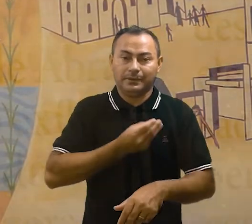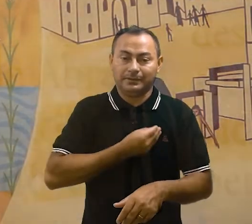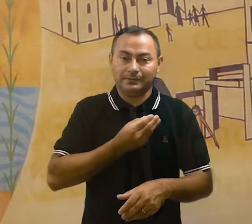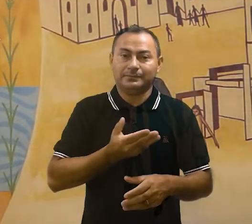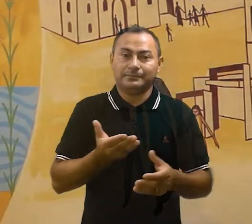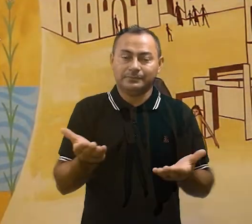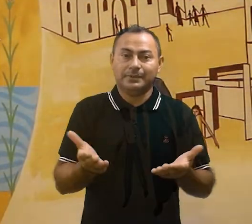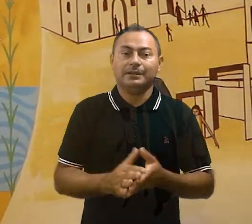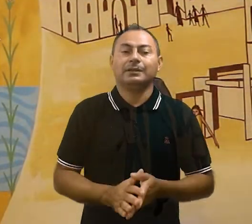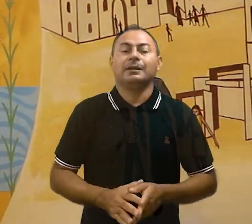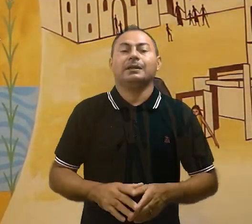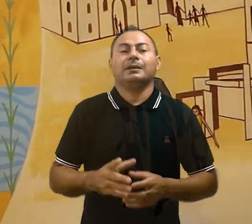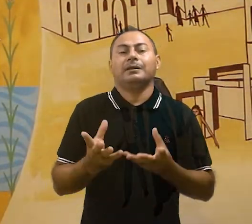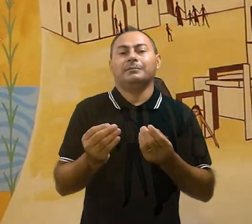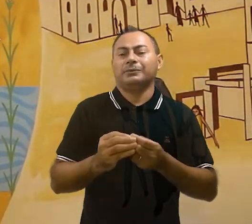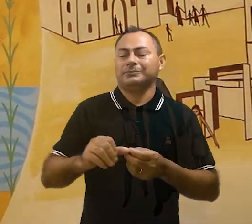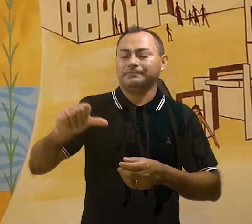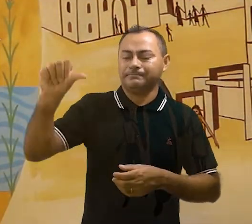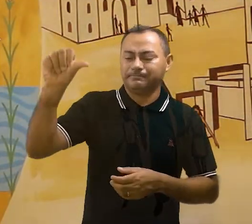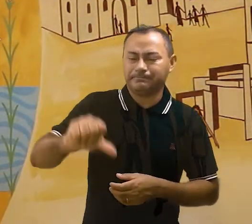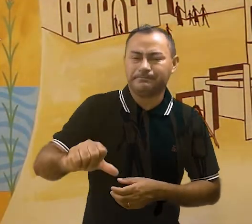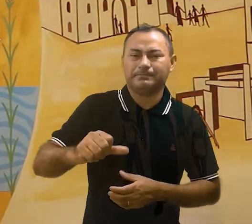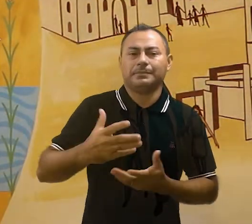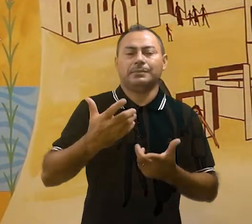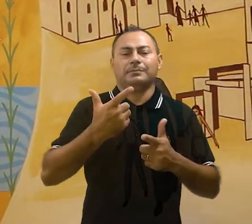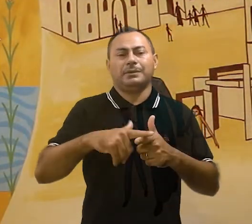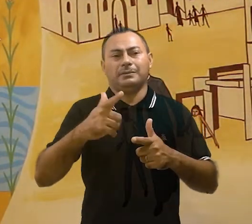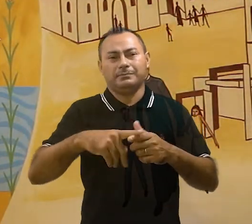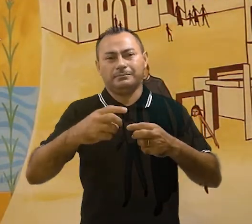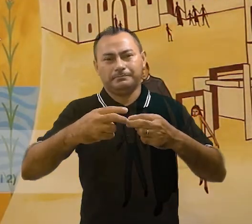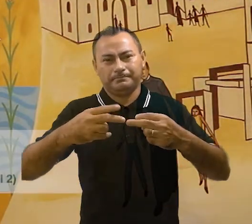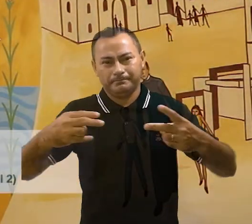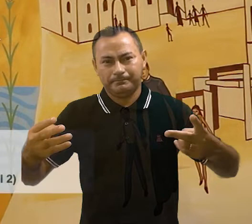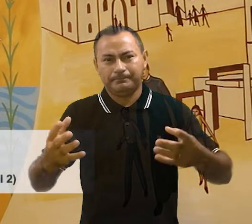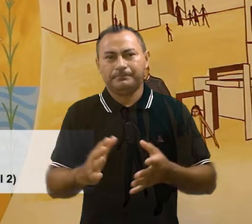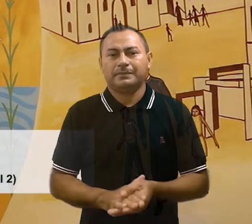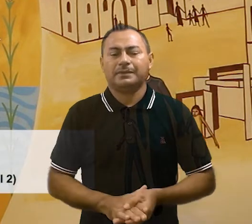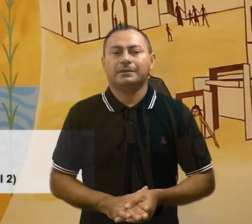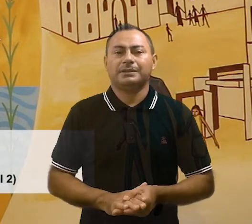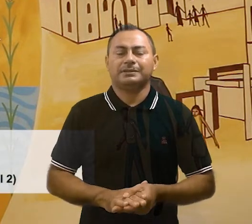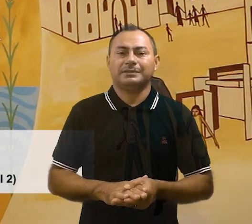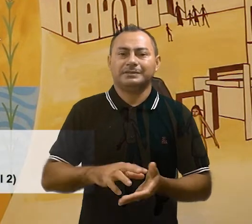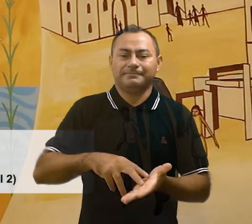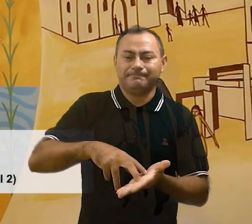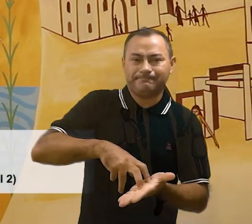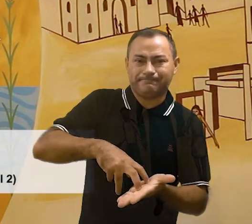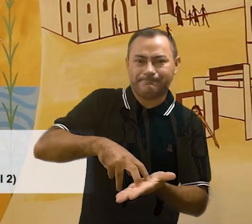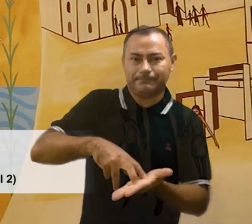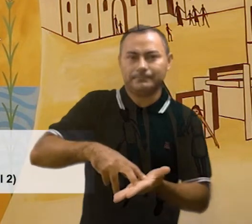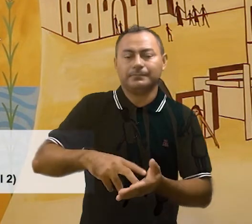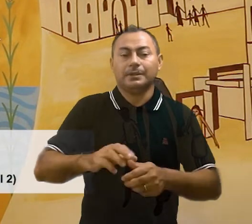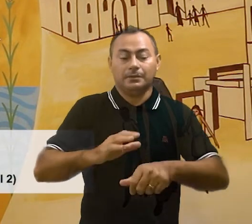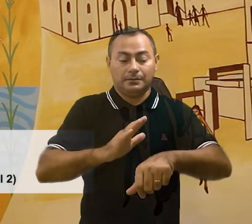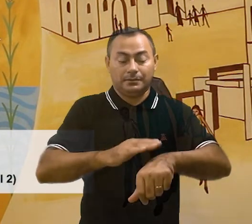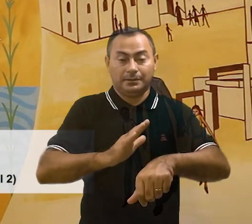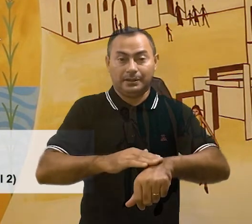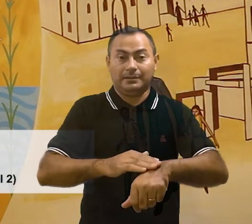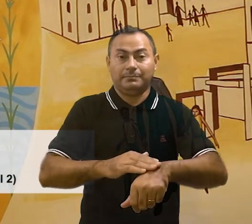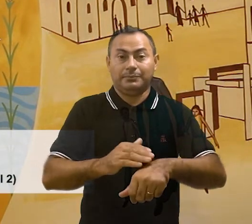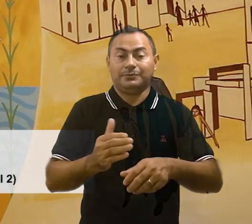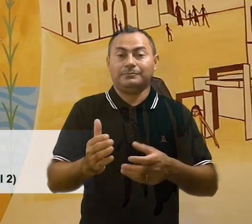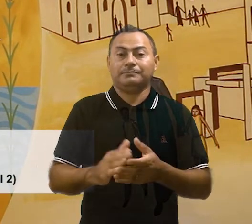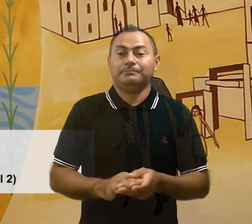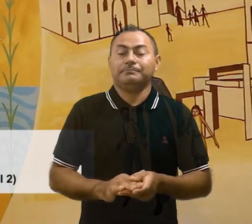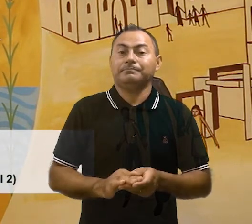que nós estamos, que é uma época de bastante crise, de bastante instabilidade, isto é, uma época